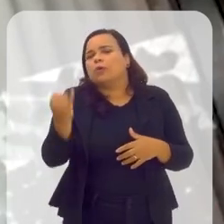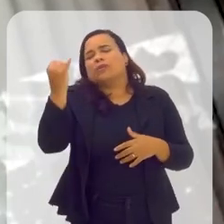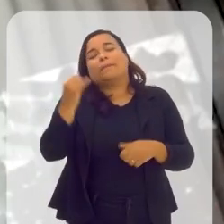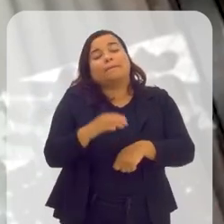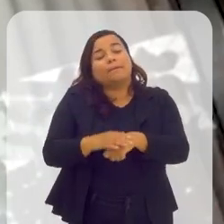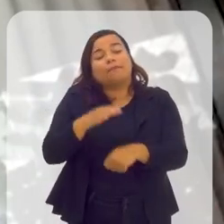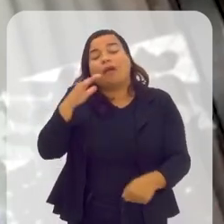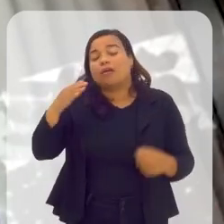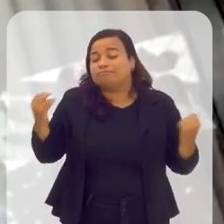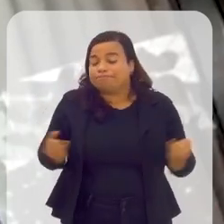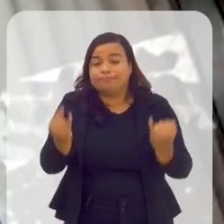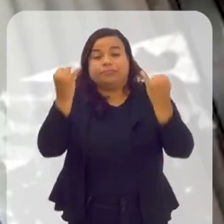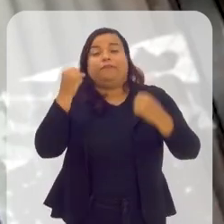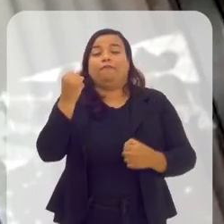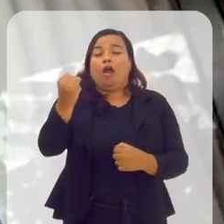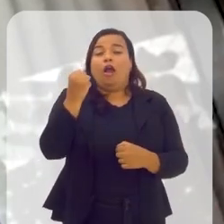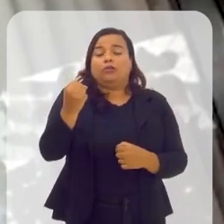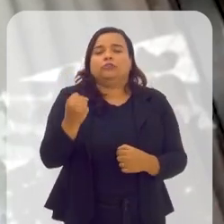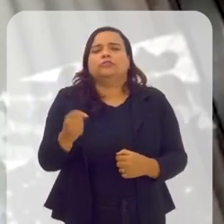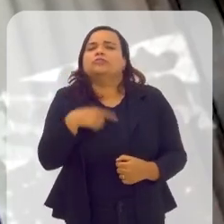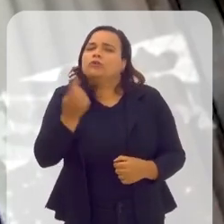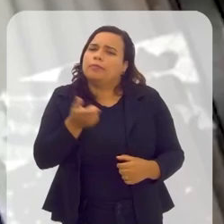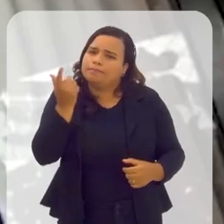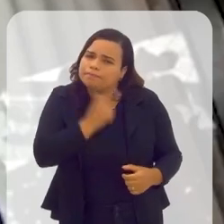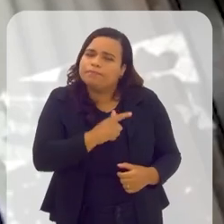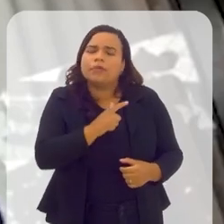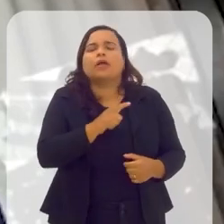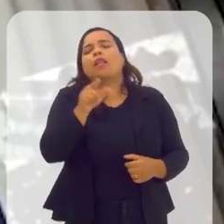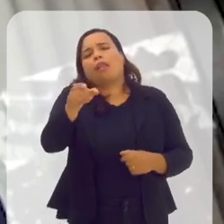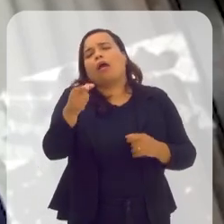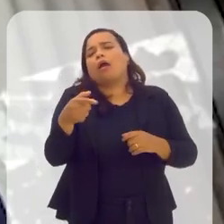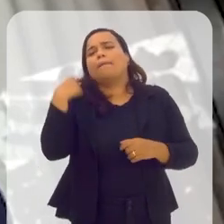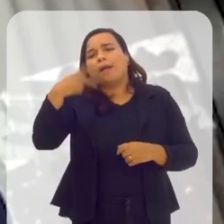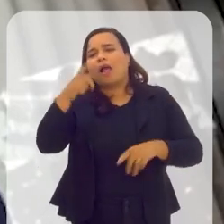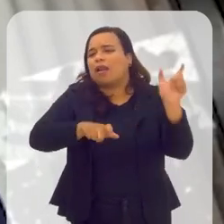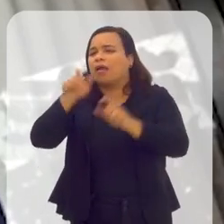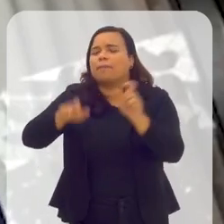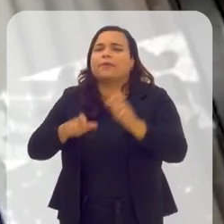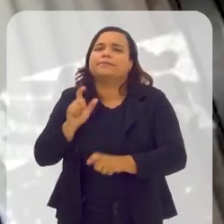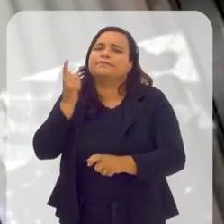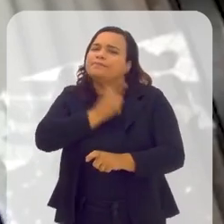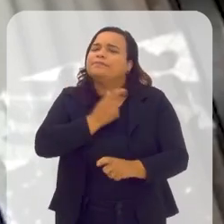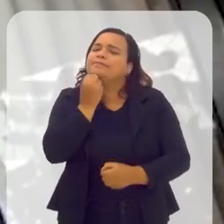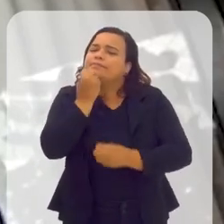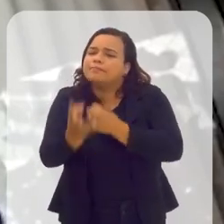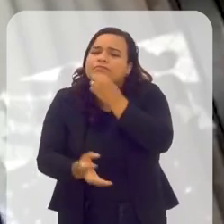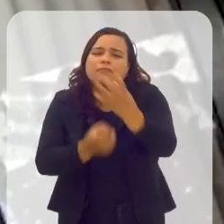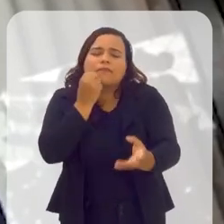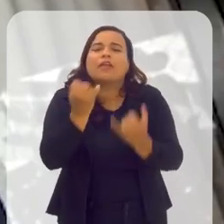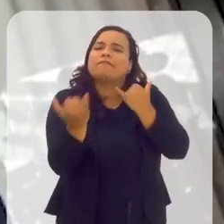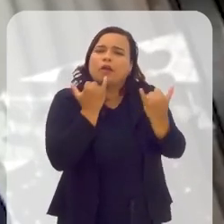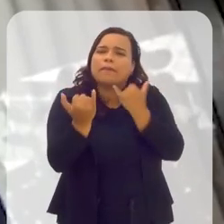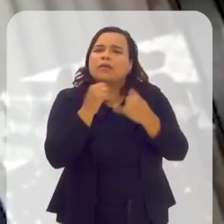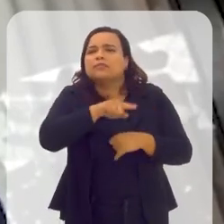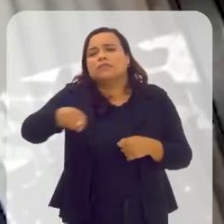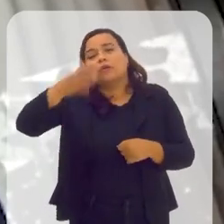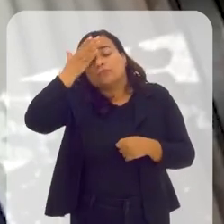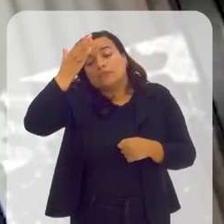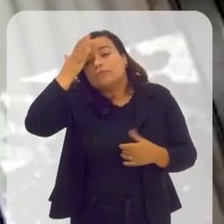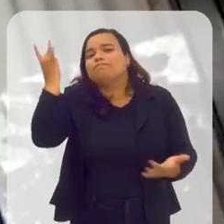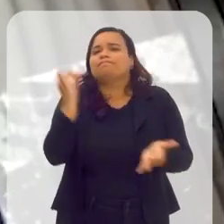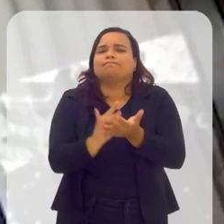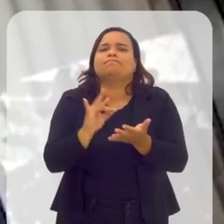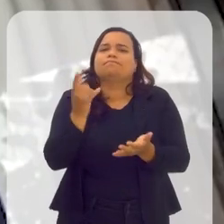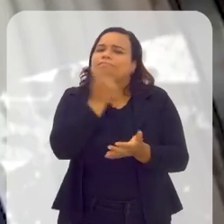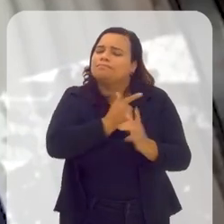dizer, é um elemento fundamental para que a gente consiga alcançar os parlamentares, entregar para eles informação, para que eles consigam